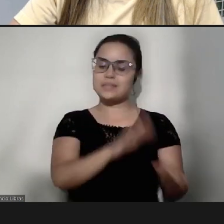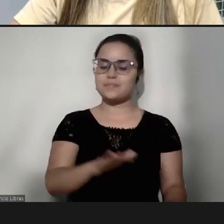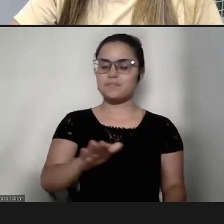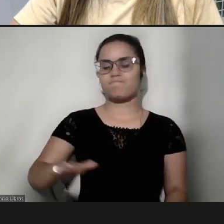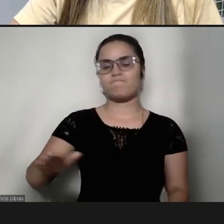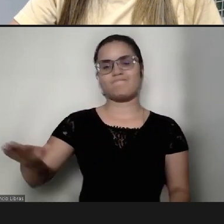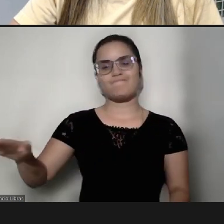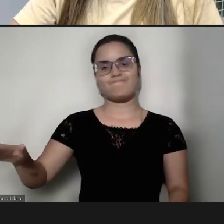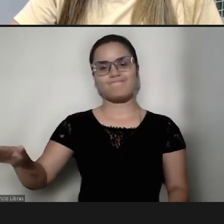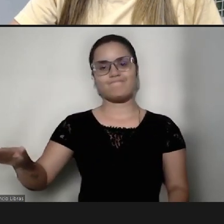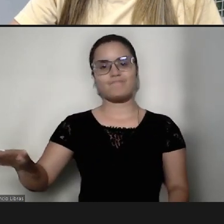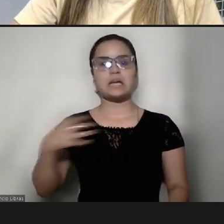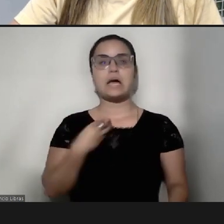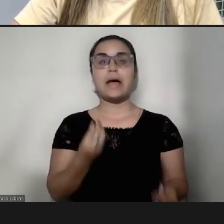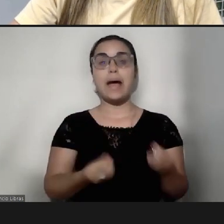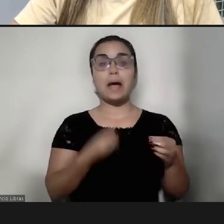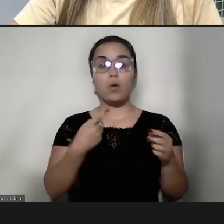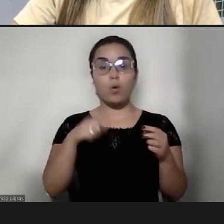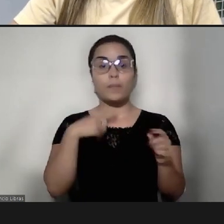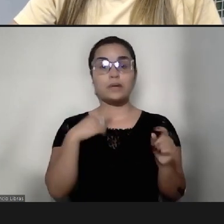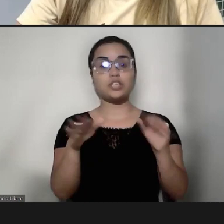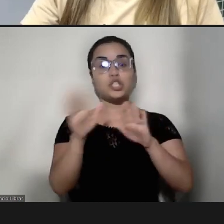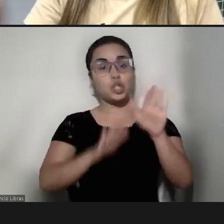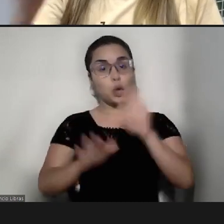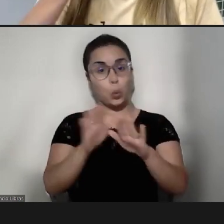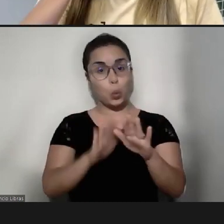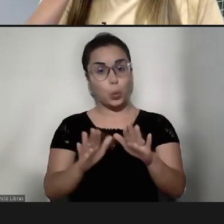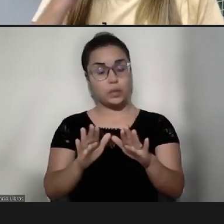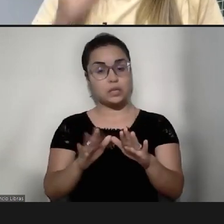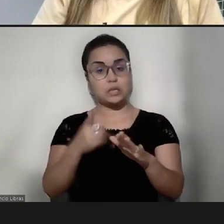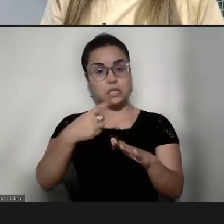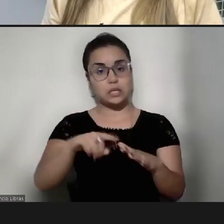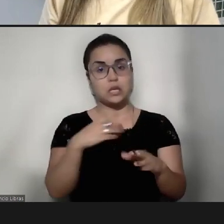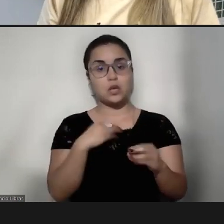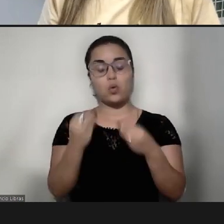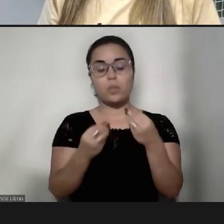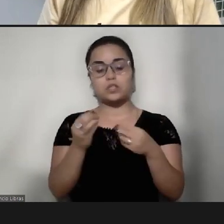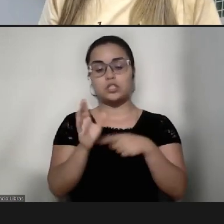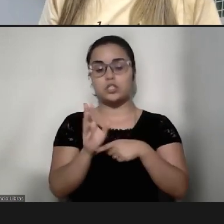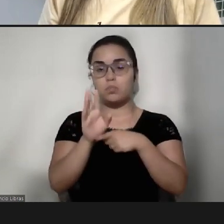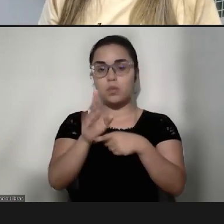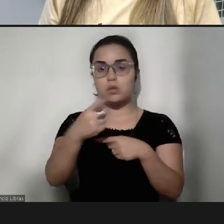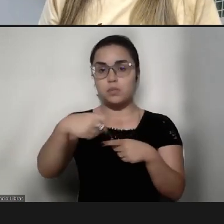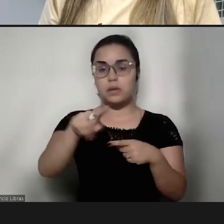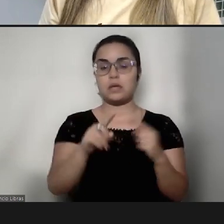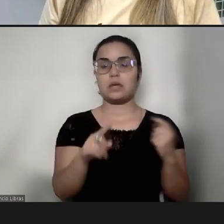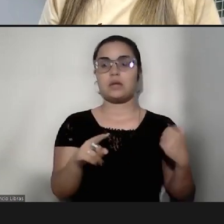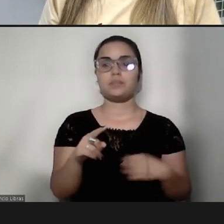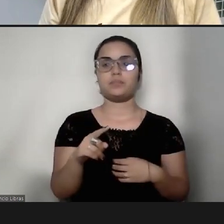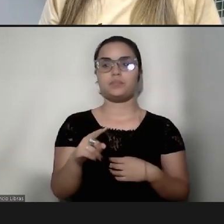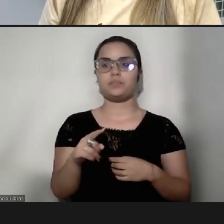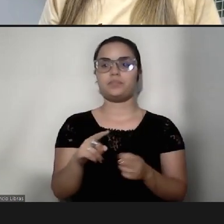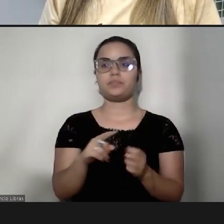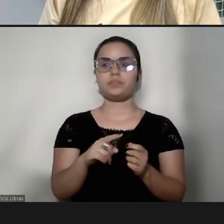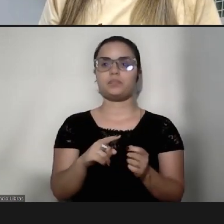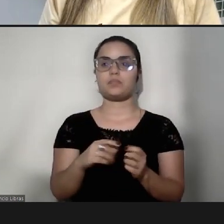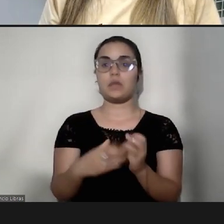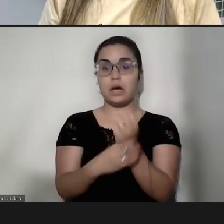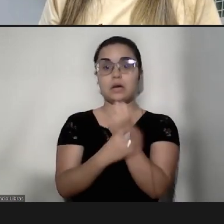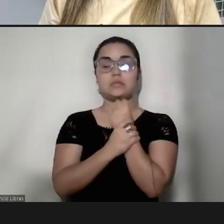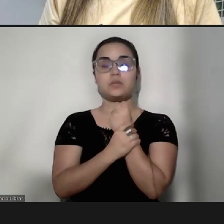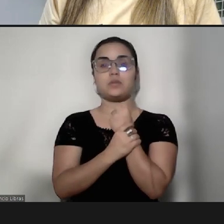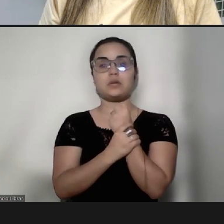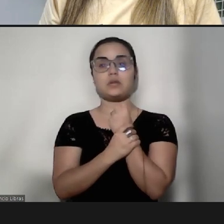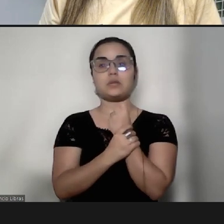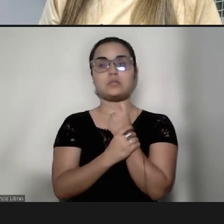é a forma como a gente lida com isso, é a forma como a gente mostra pra eles, é a segurança que a gente